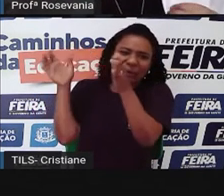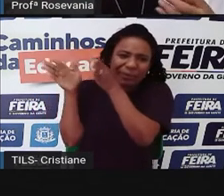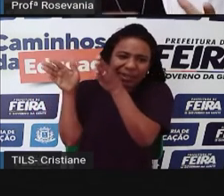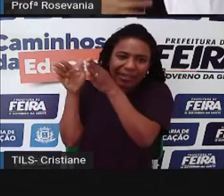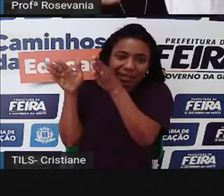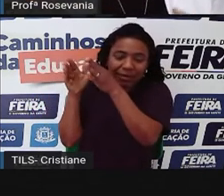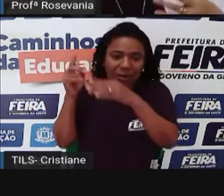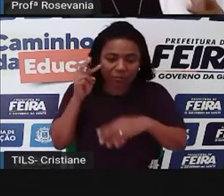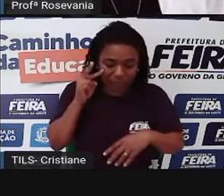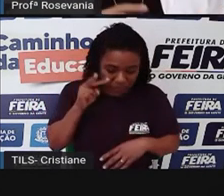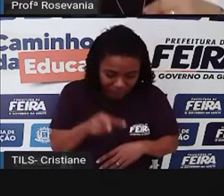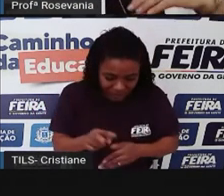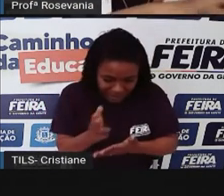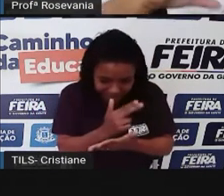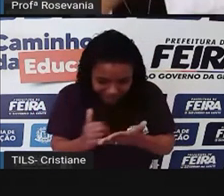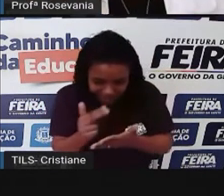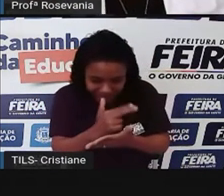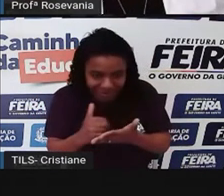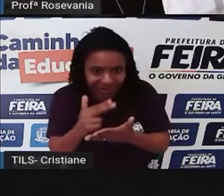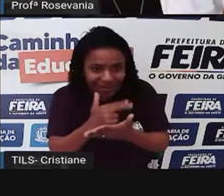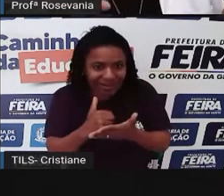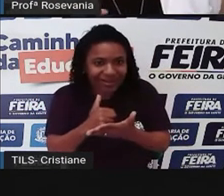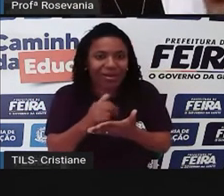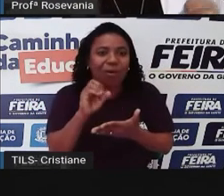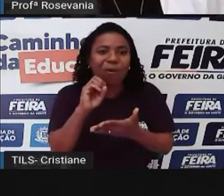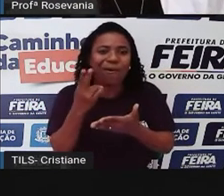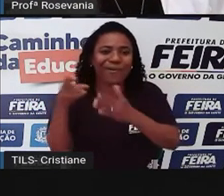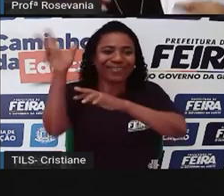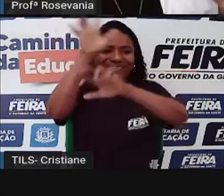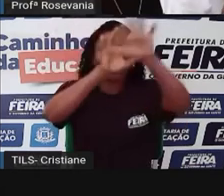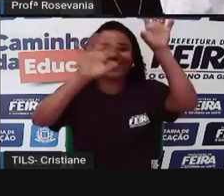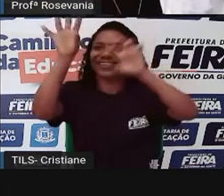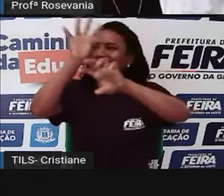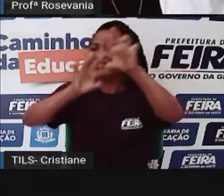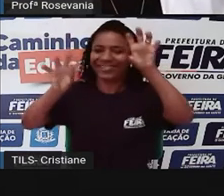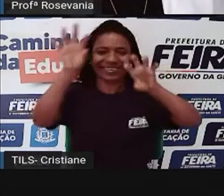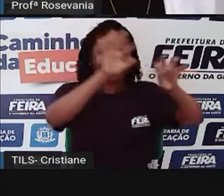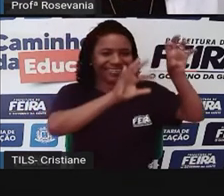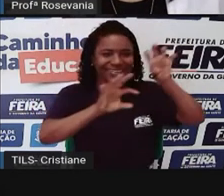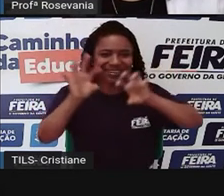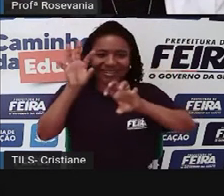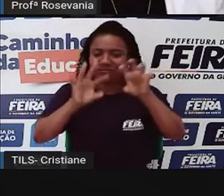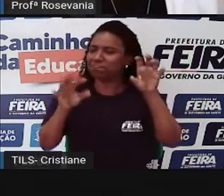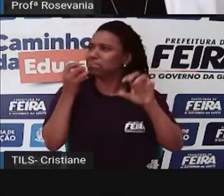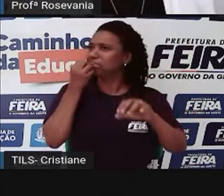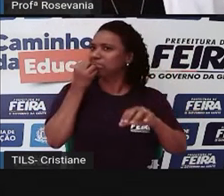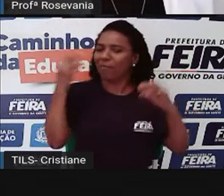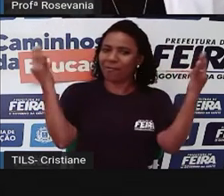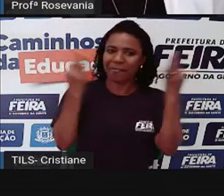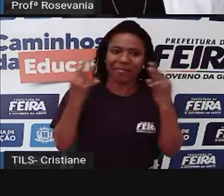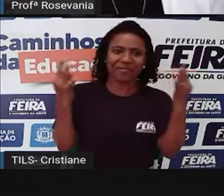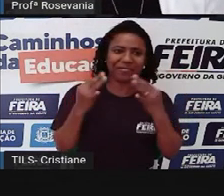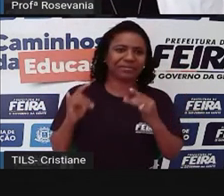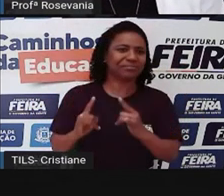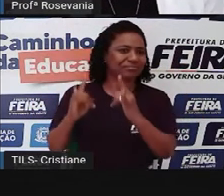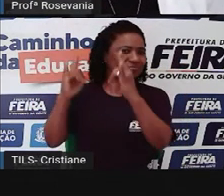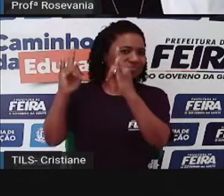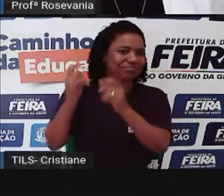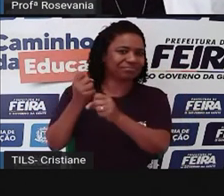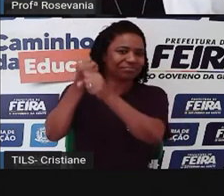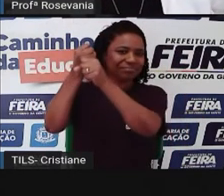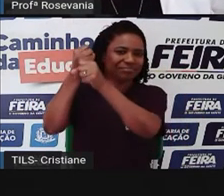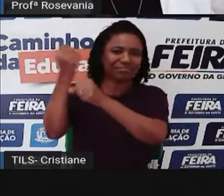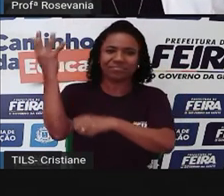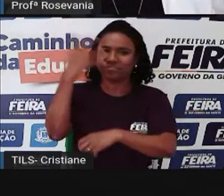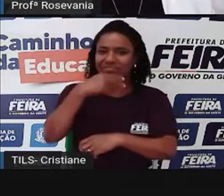decoradores, os arquitetos, chegam lá, dá aquela arrumadinha toda, aí você até consegue, né, visualizar melhor. Imagine